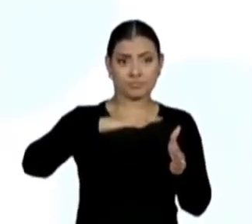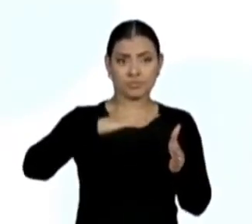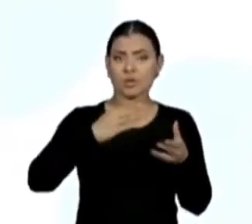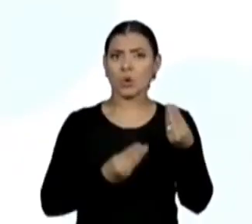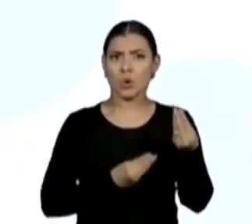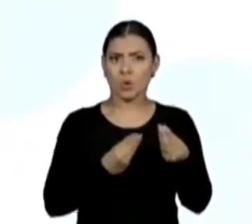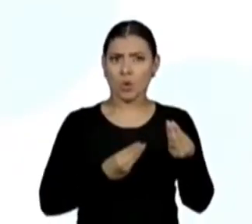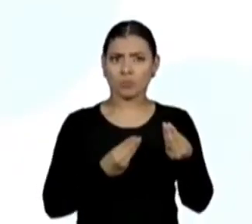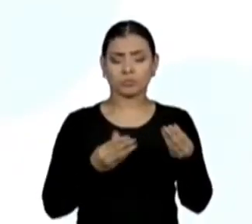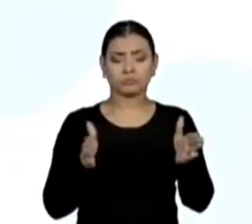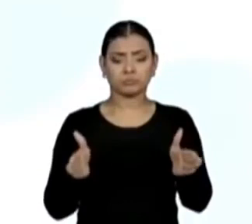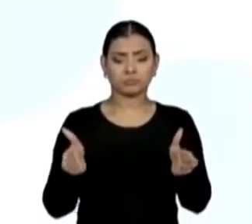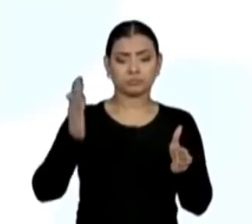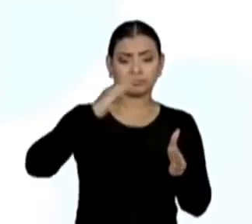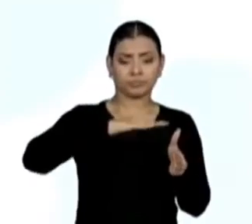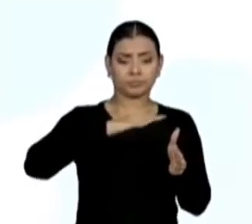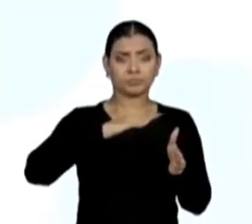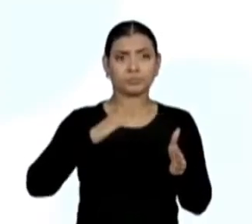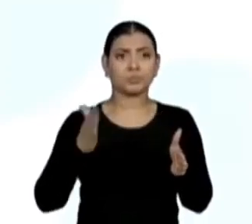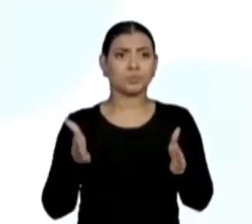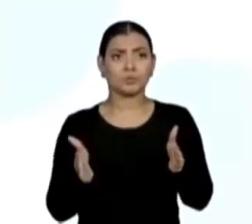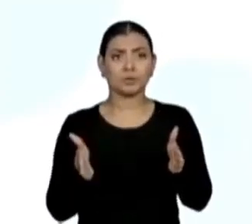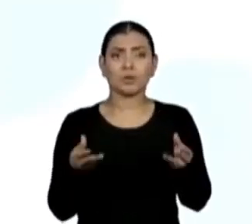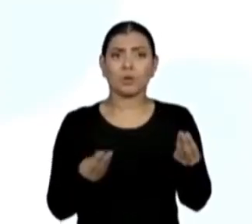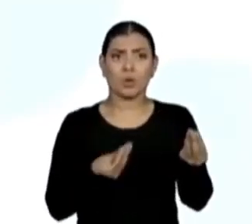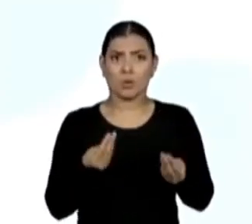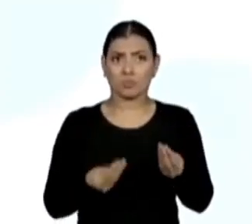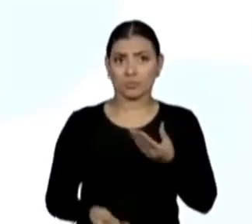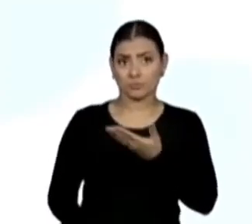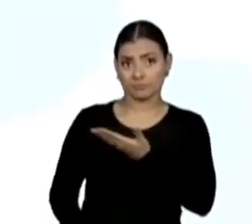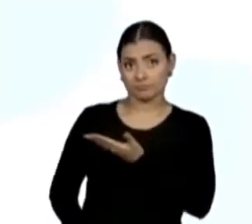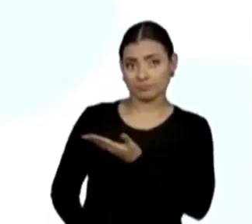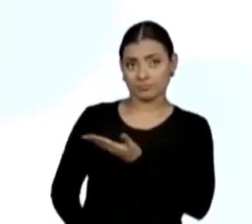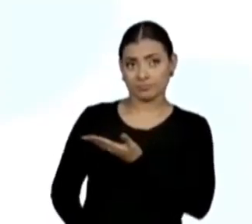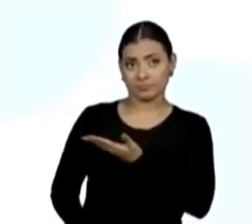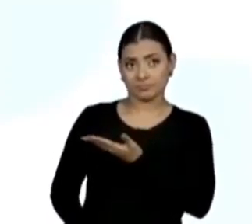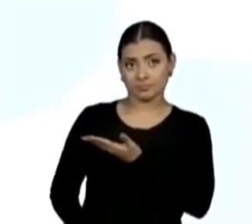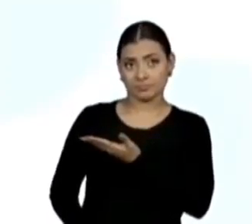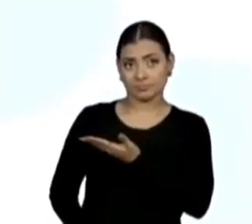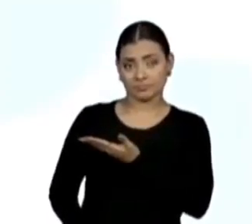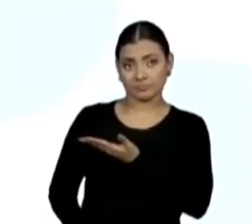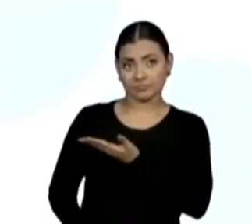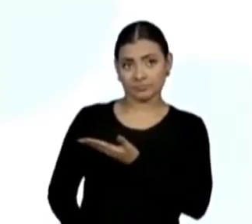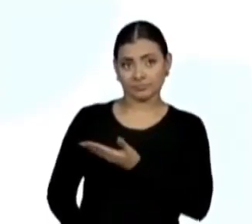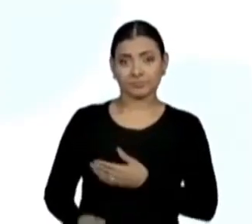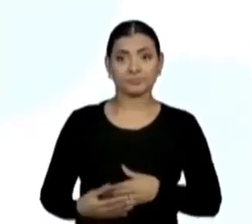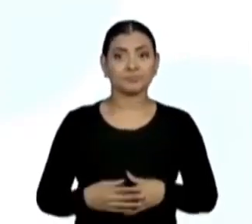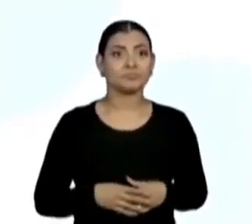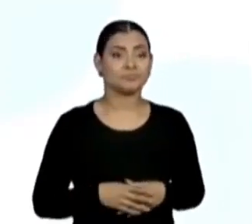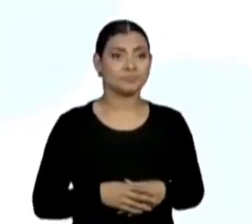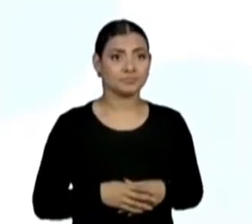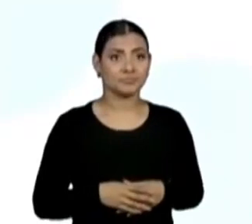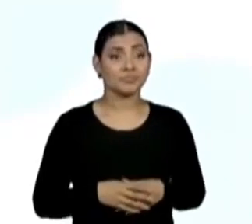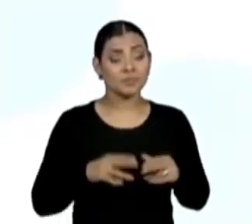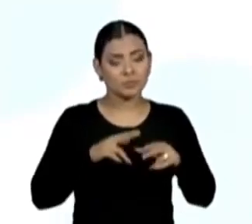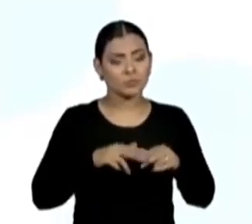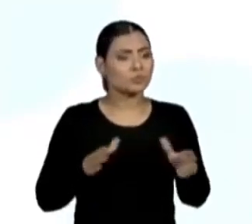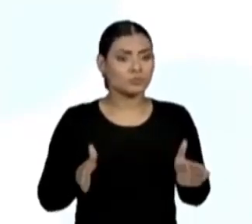de quadrado, mas poderia chamar de faces também, nesse caso. Faces, que nesse caso do cubo